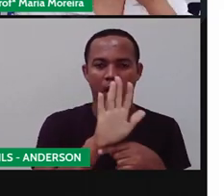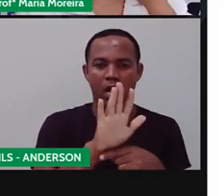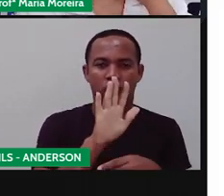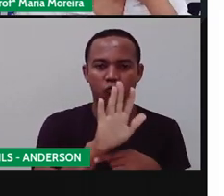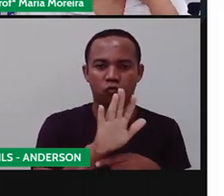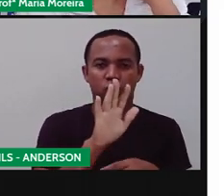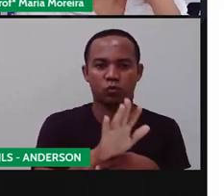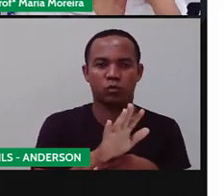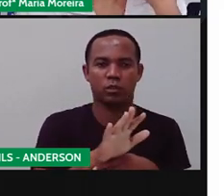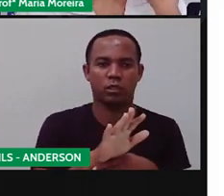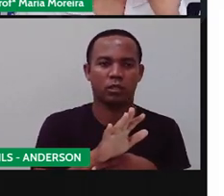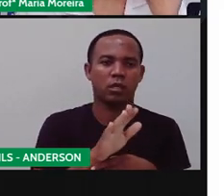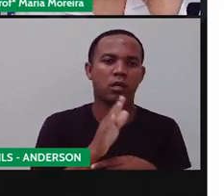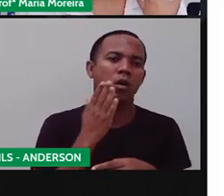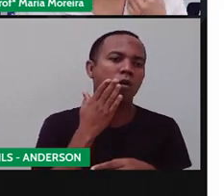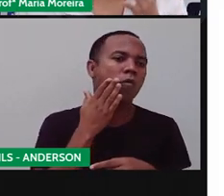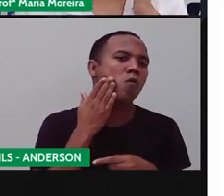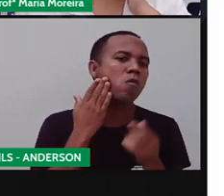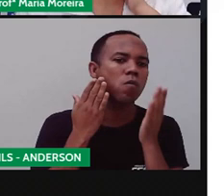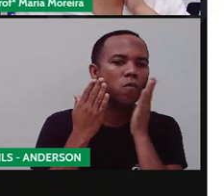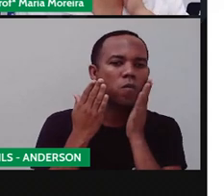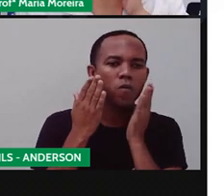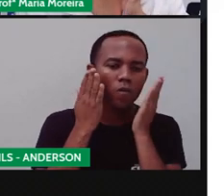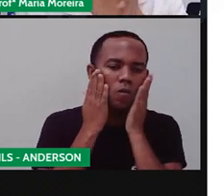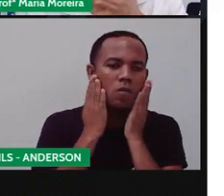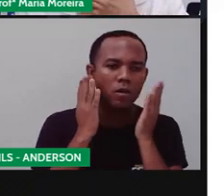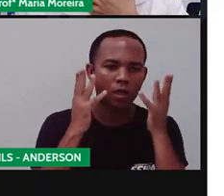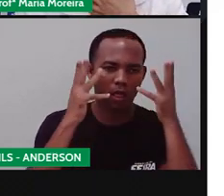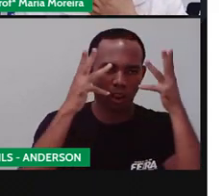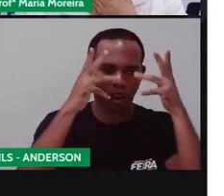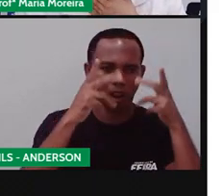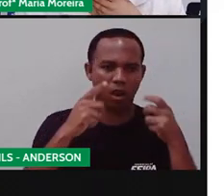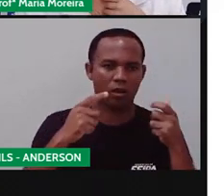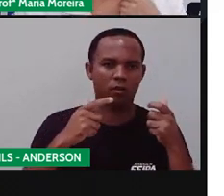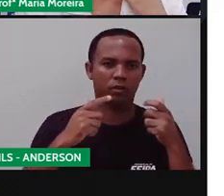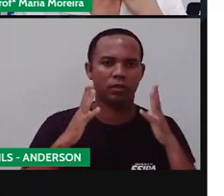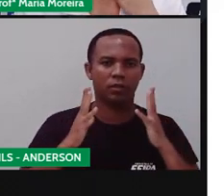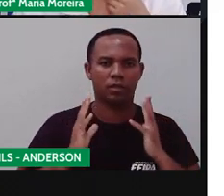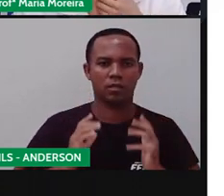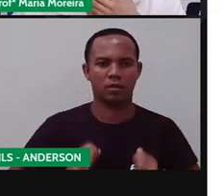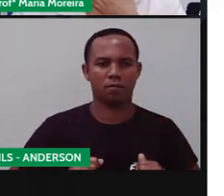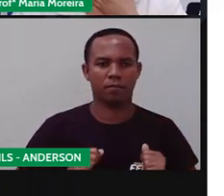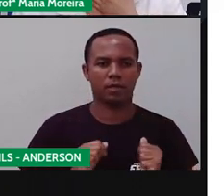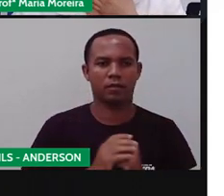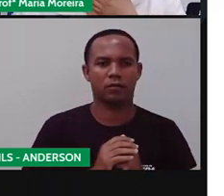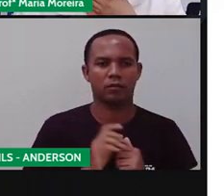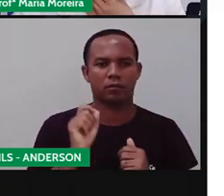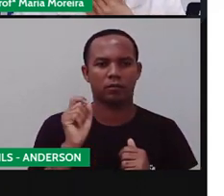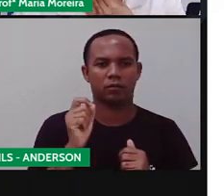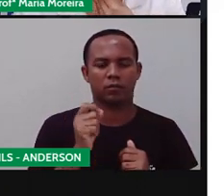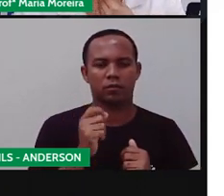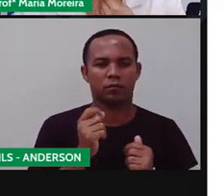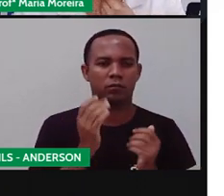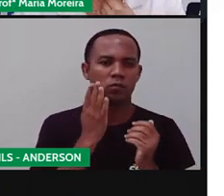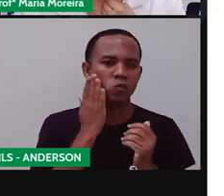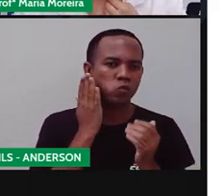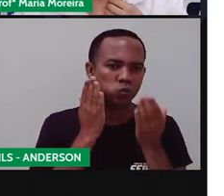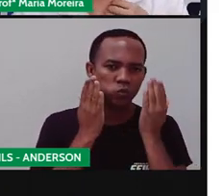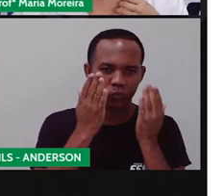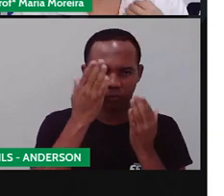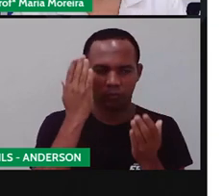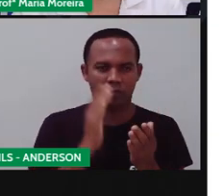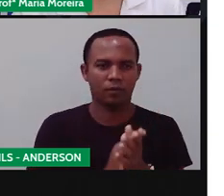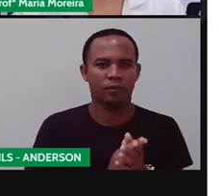ou seja, ó, você pode usar que a pele vai ficar maravilhosa, demora para as células morrerem, ó, que legal,